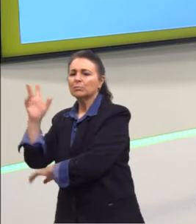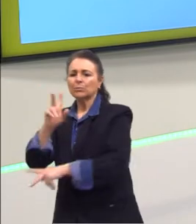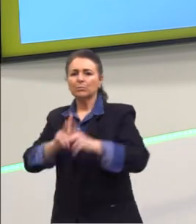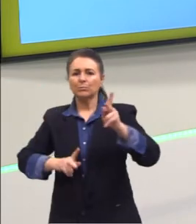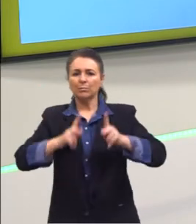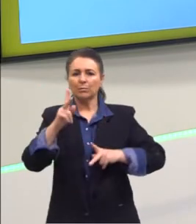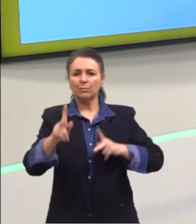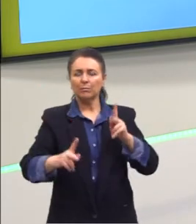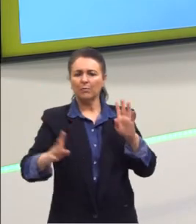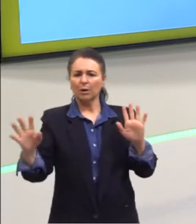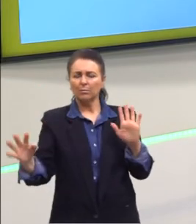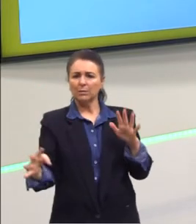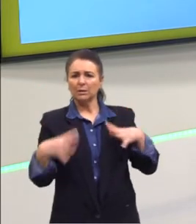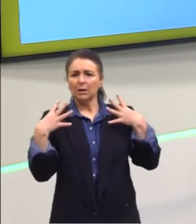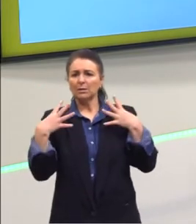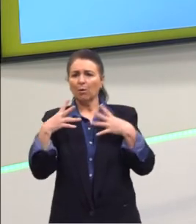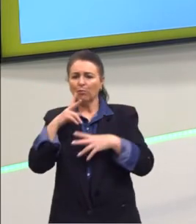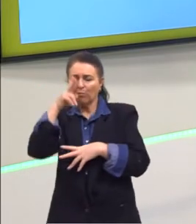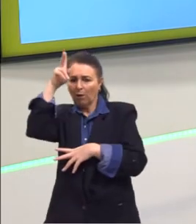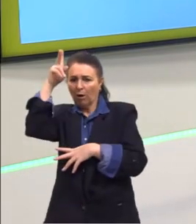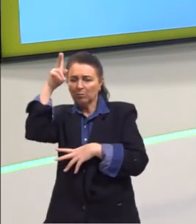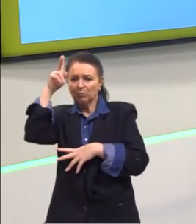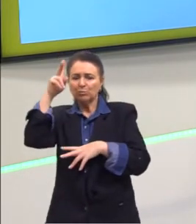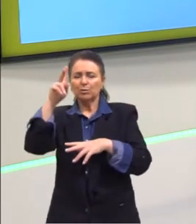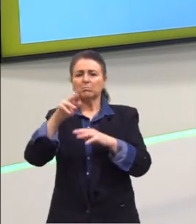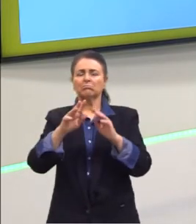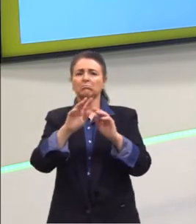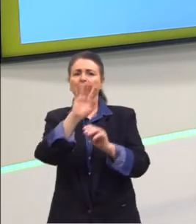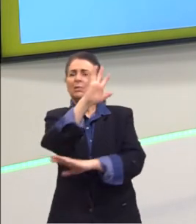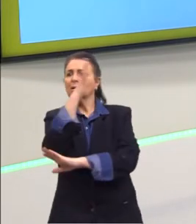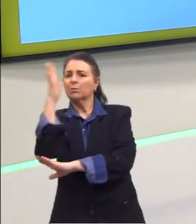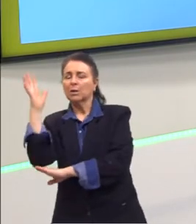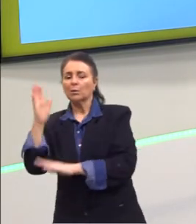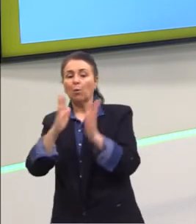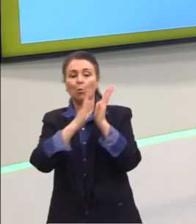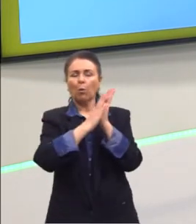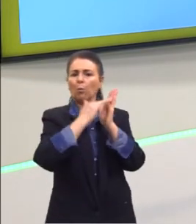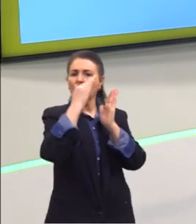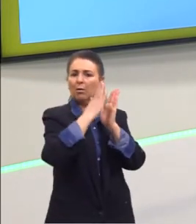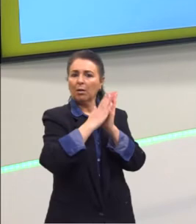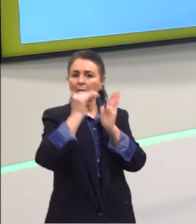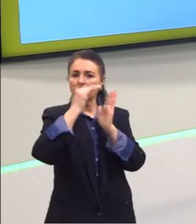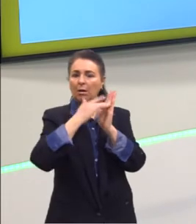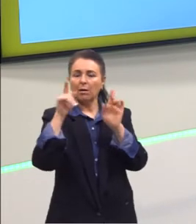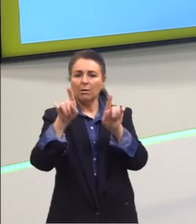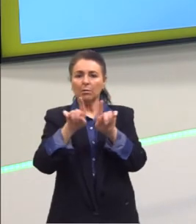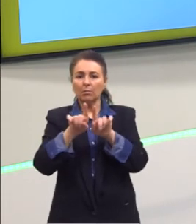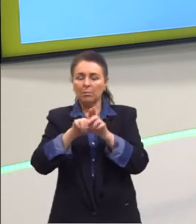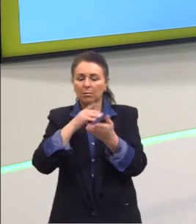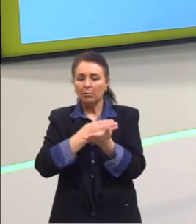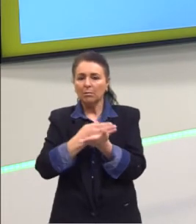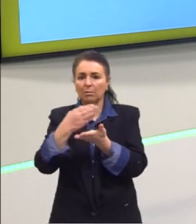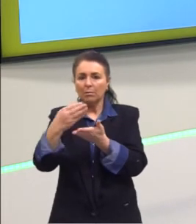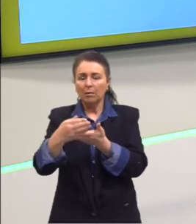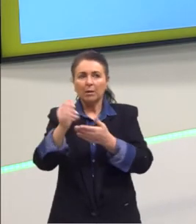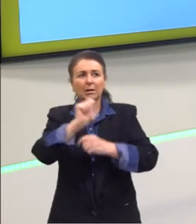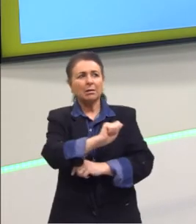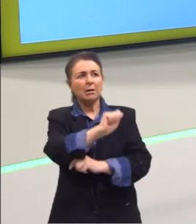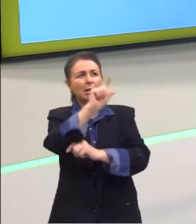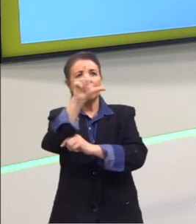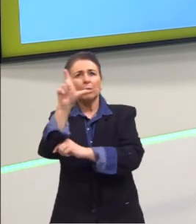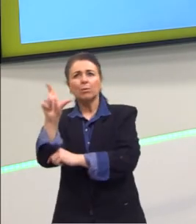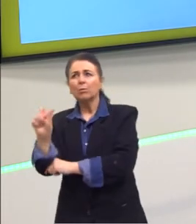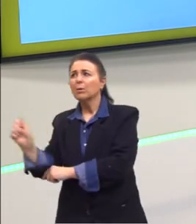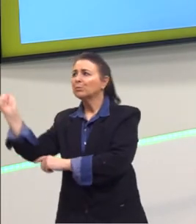grande atenção à natureza, os seus calendários, por exemplo, eles se dão a partir das fases da lua, do